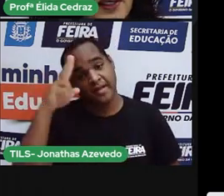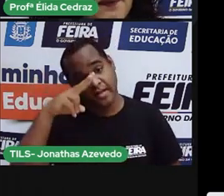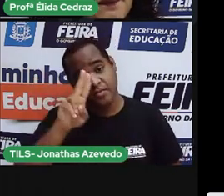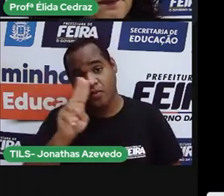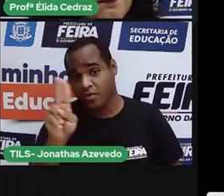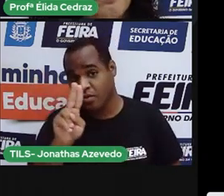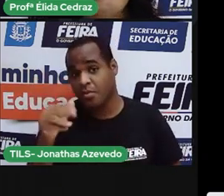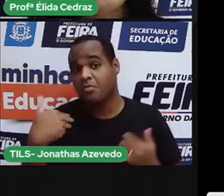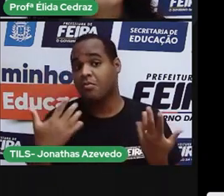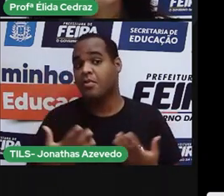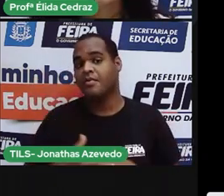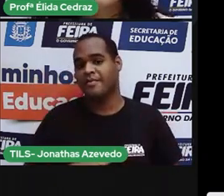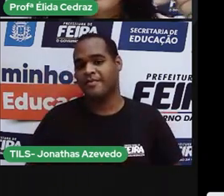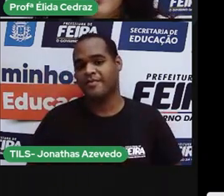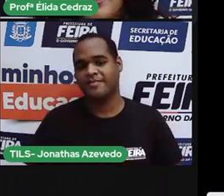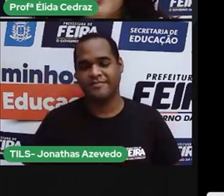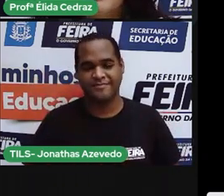aí o nome?